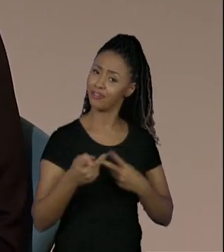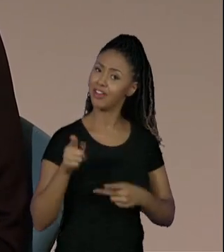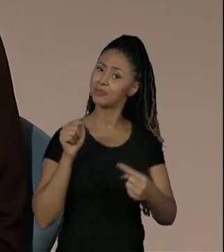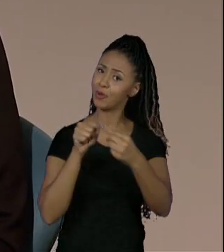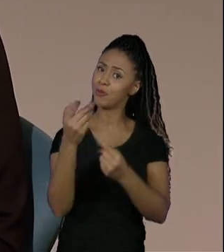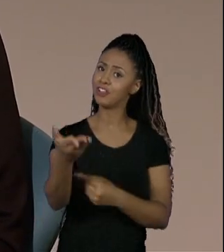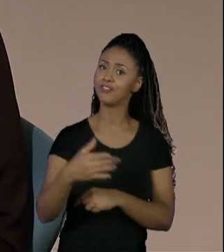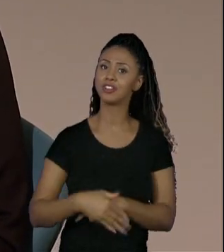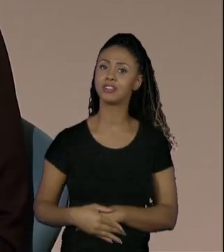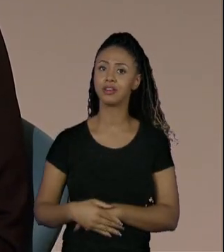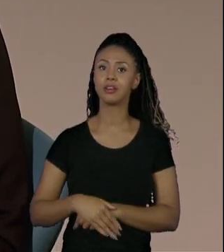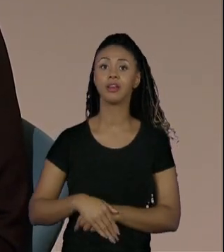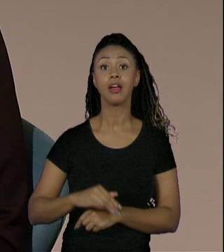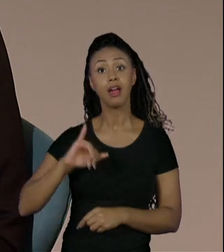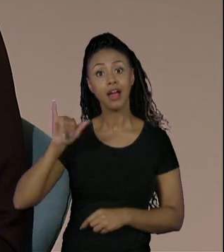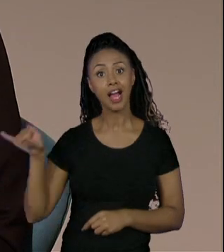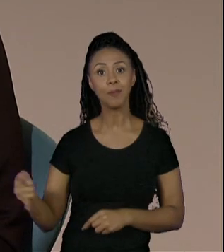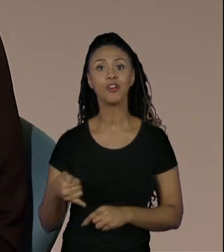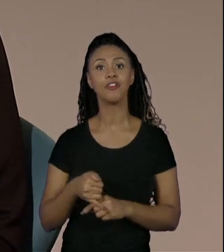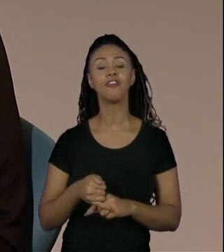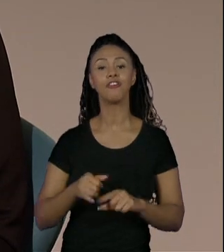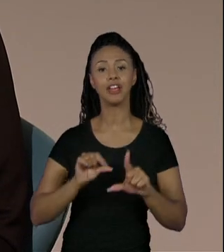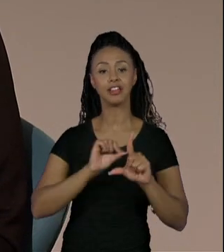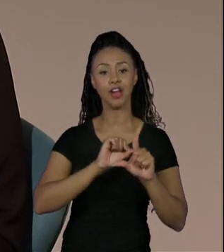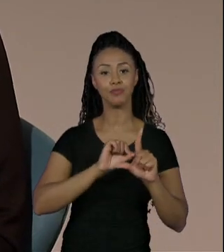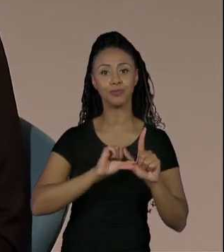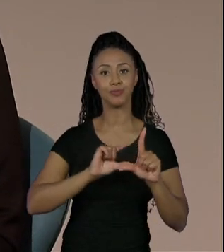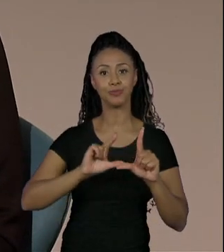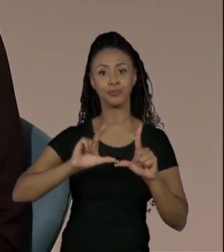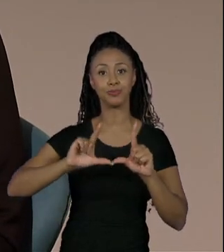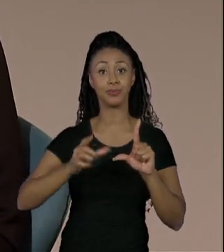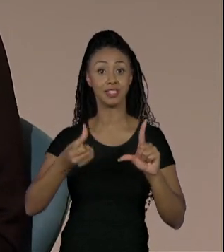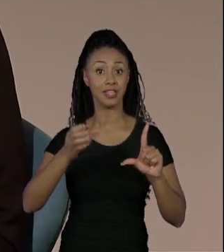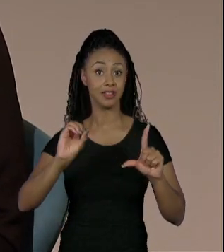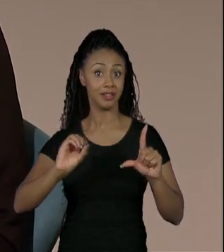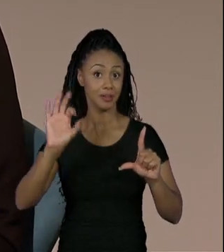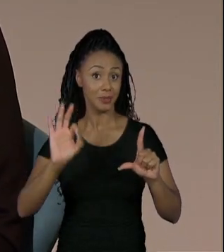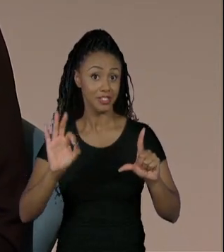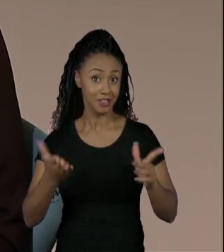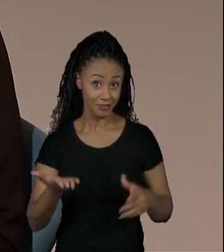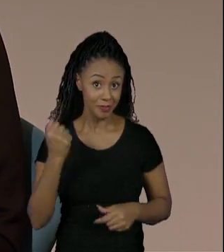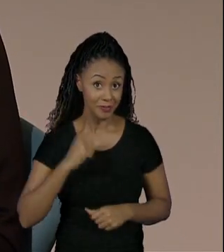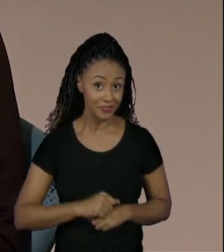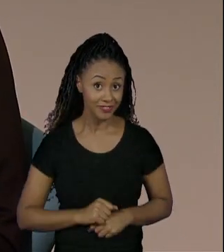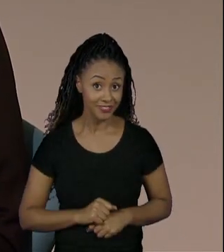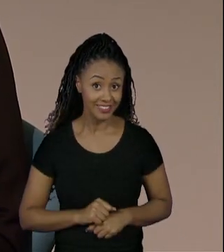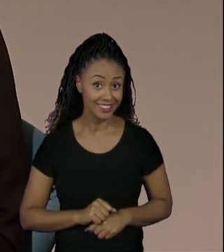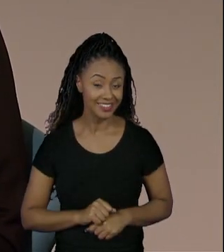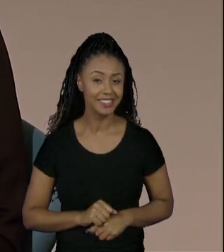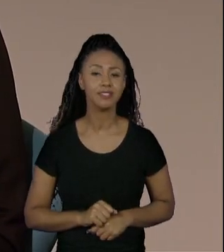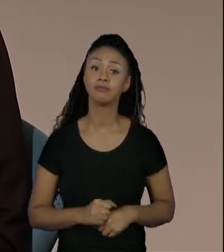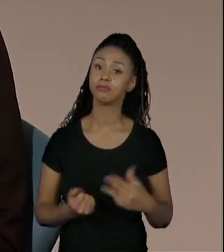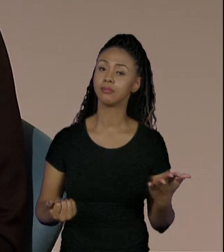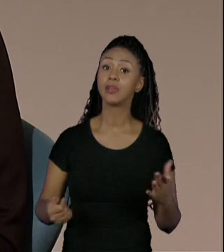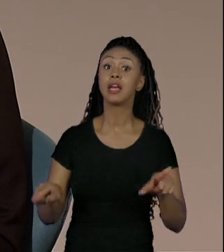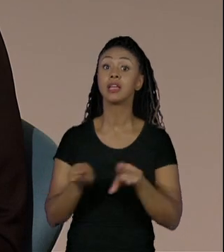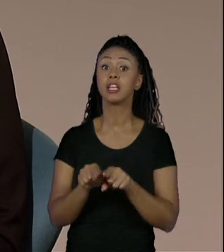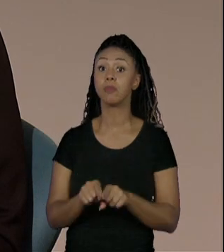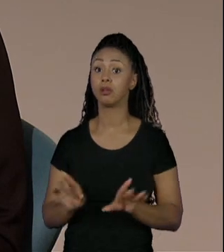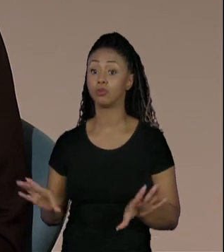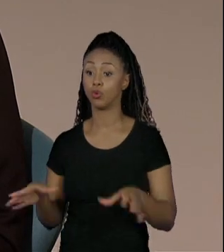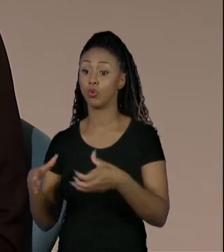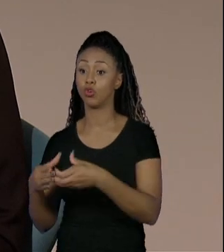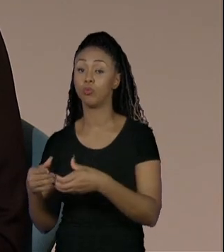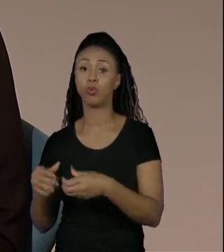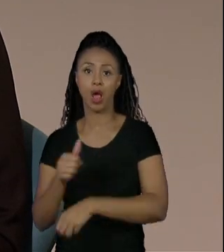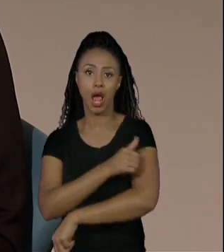Vão aumentar esse percentual para 60%. Olha aí o desafio, tá? Se você for olhar, se a gente for olhar também, 43% dos